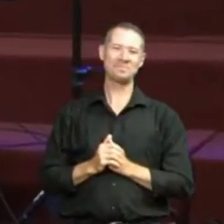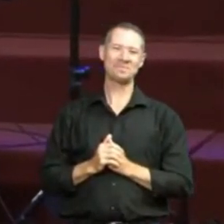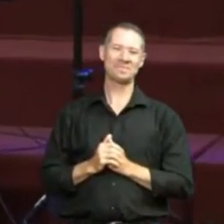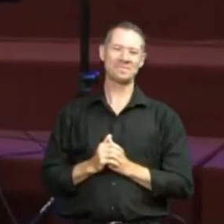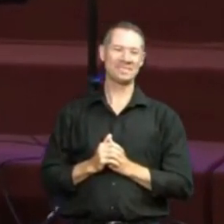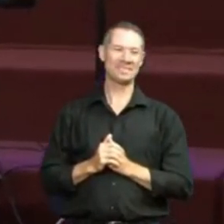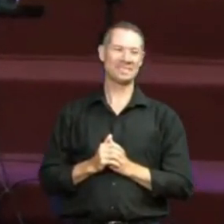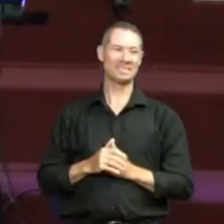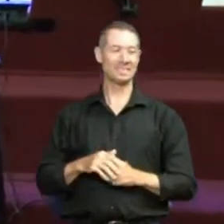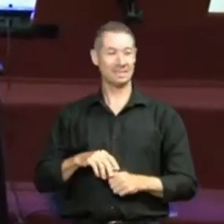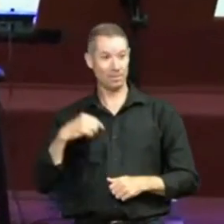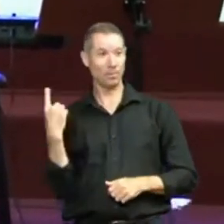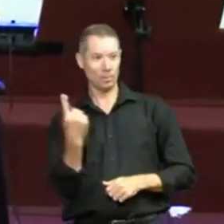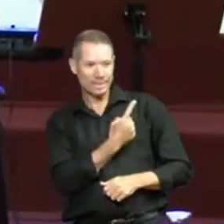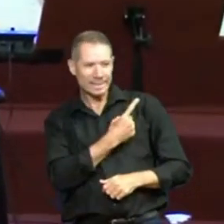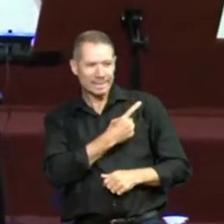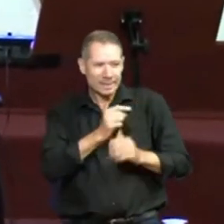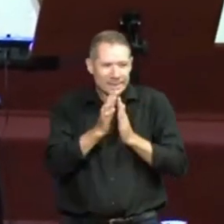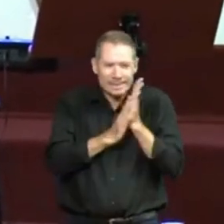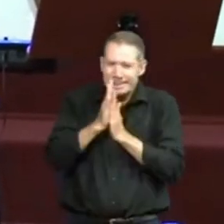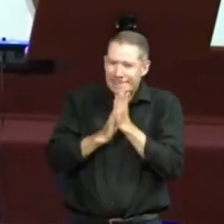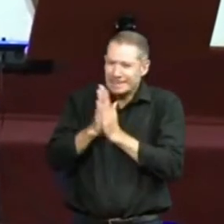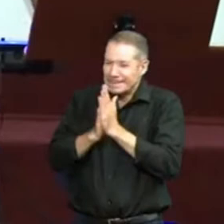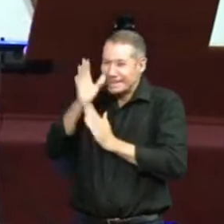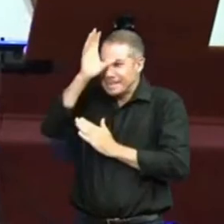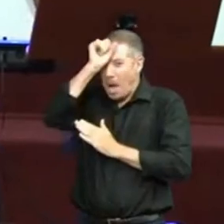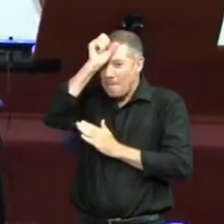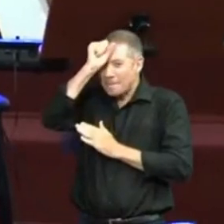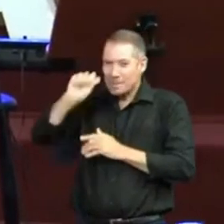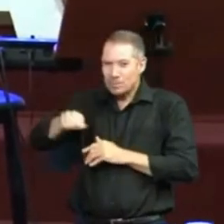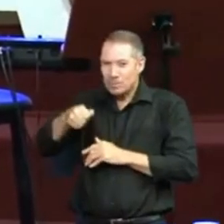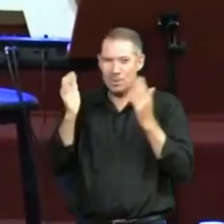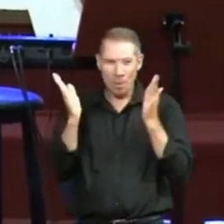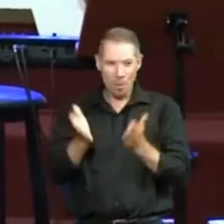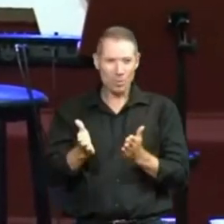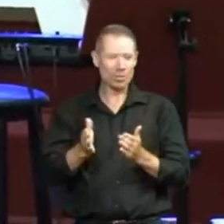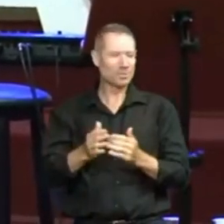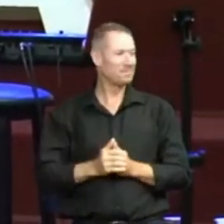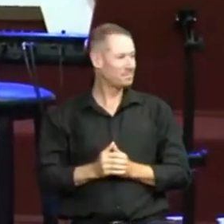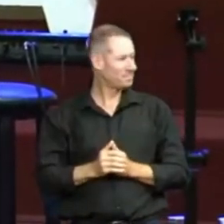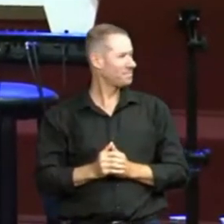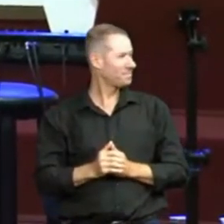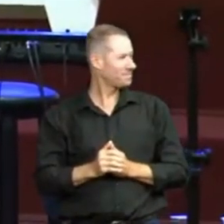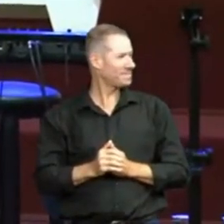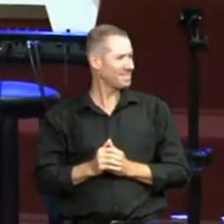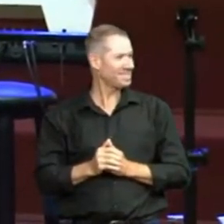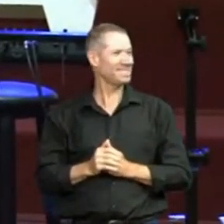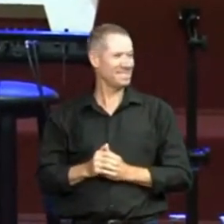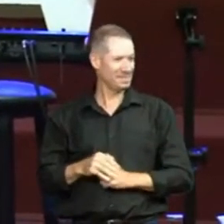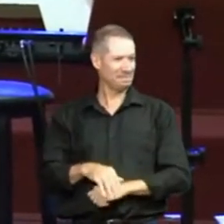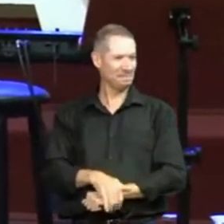lá. Eu que vocês estão ansiosos para aprender os sinais de hoje. Então, vamos lá. Mãozinha solta.